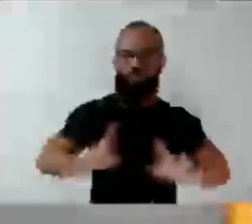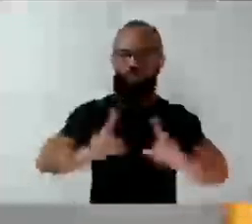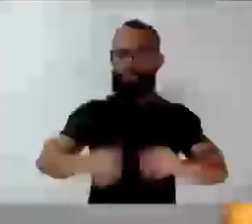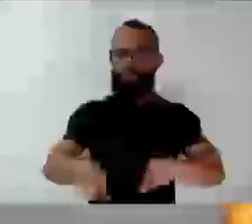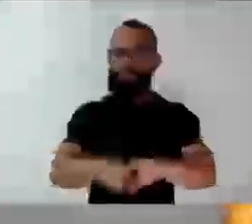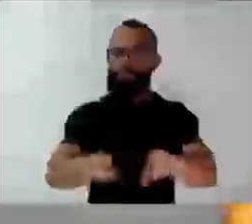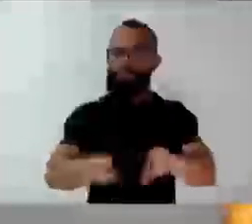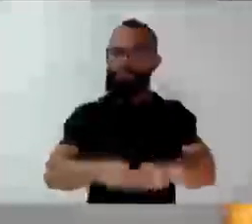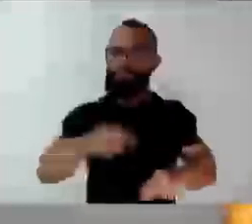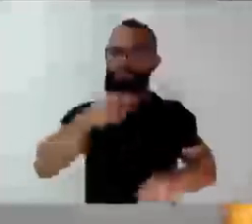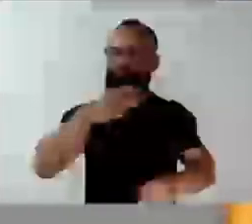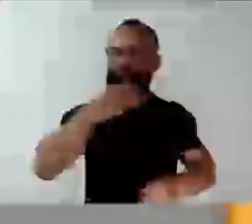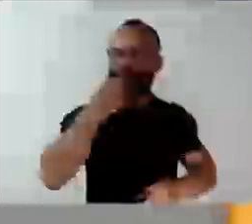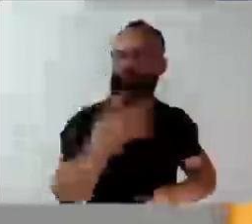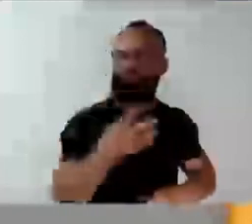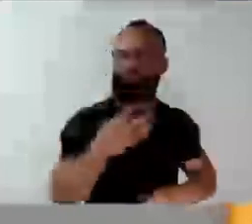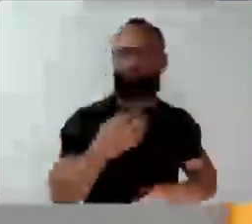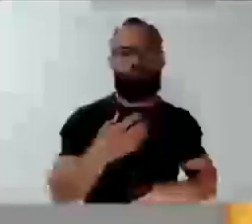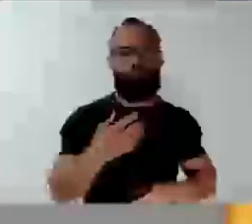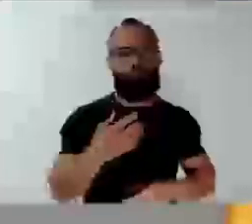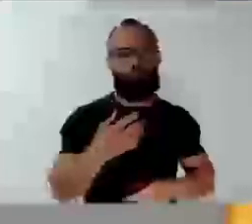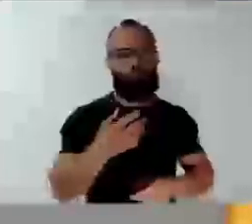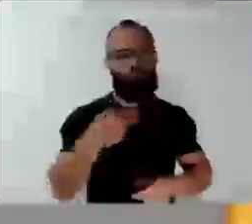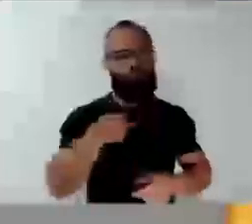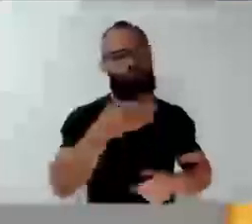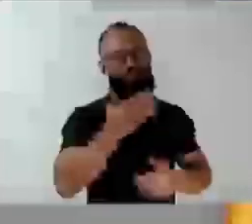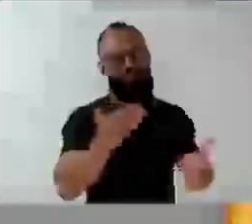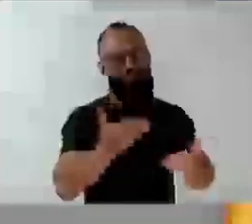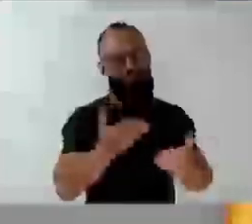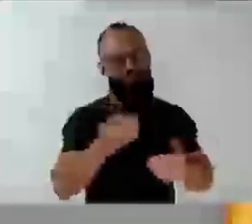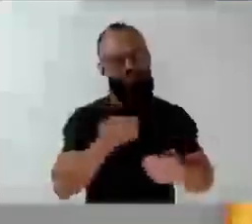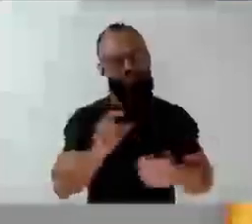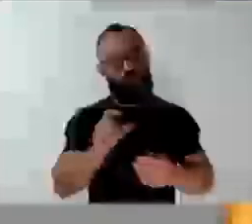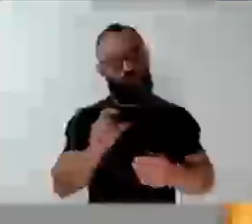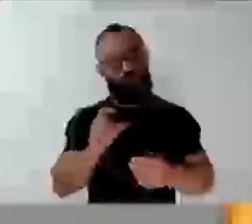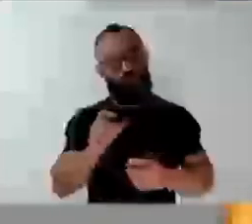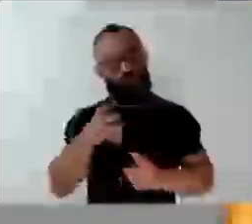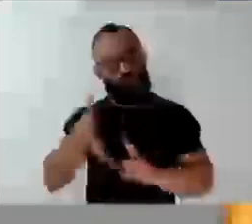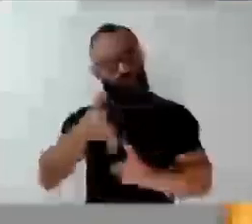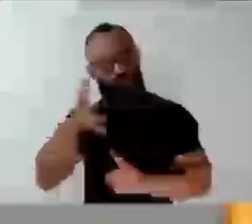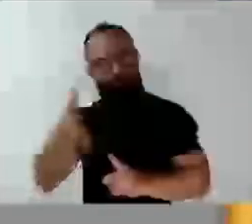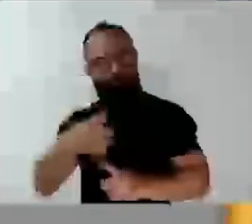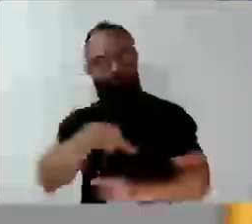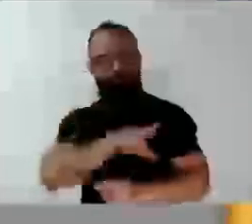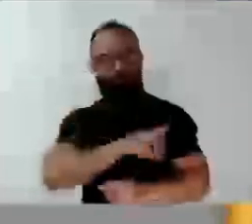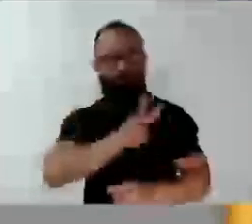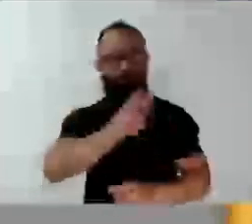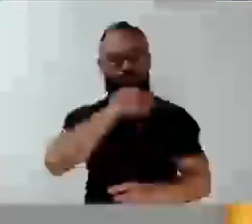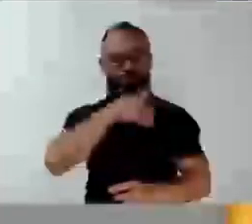pouco melhor sobre esse projeto, mas passo a palavra para o Vani, que já tinha sinalizado antes de esgotar o tempo.